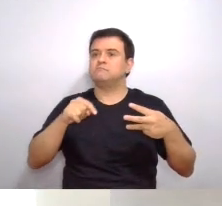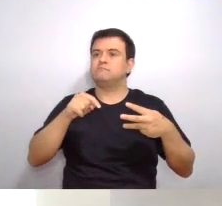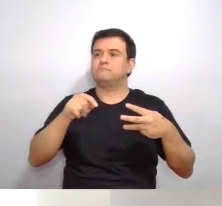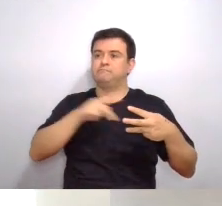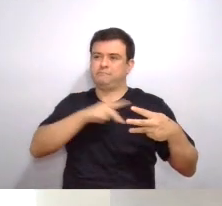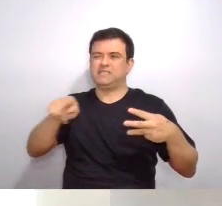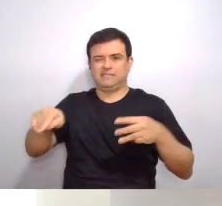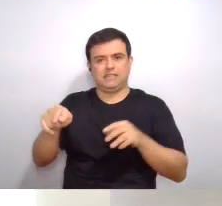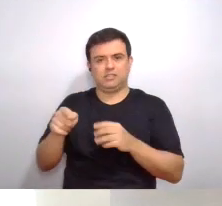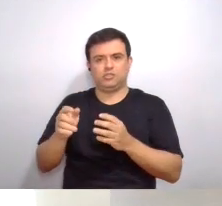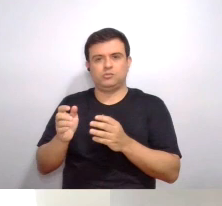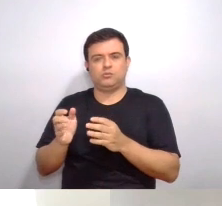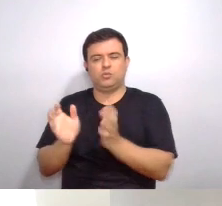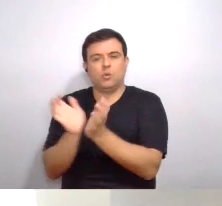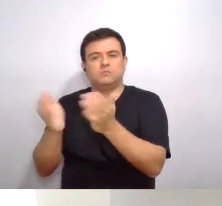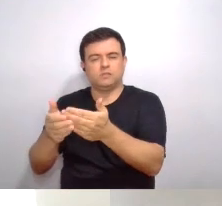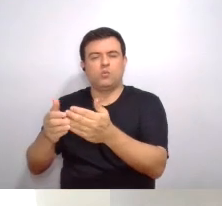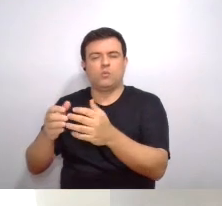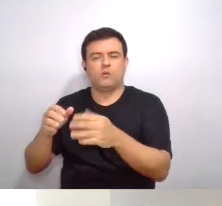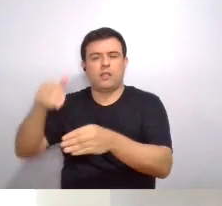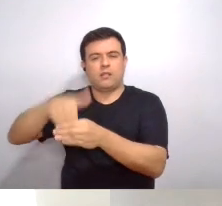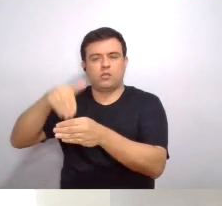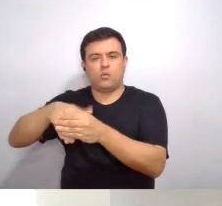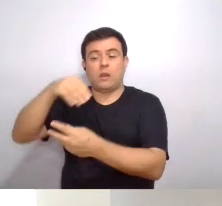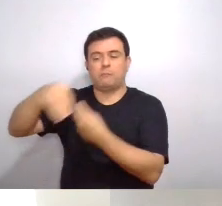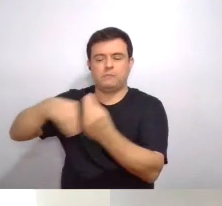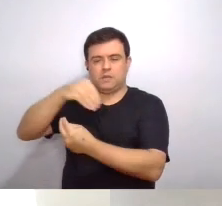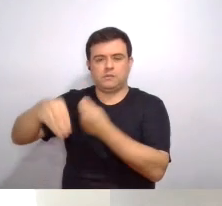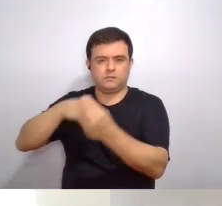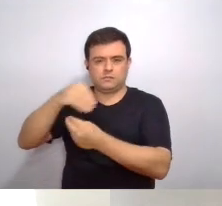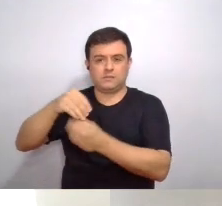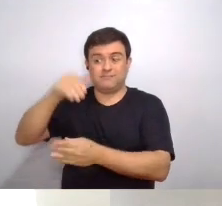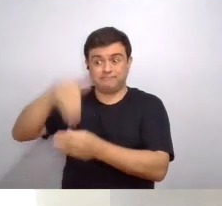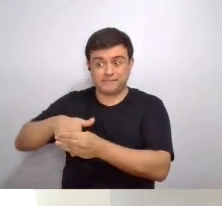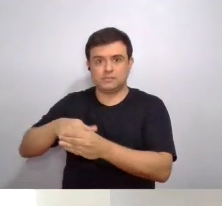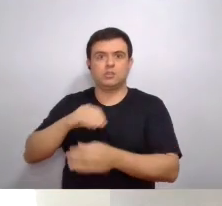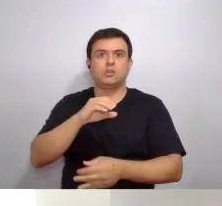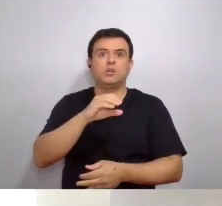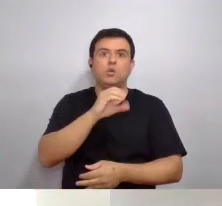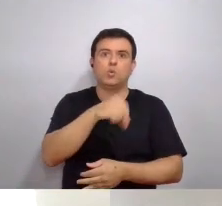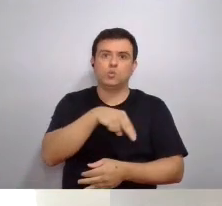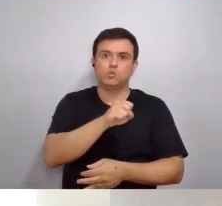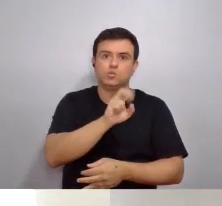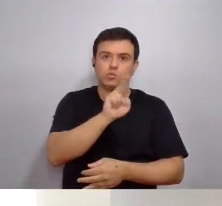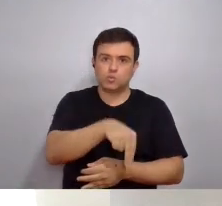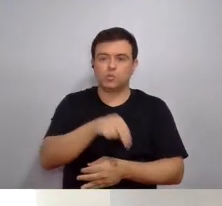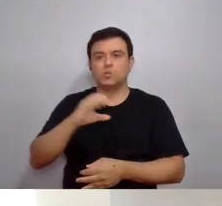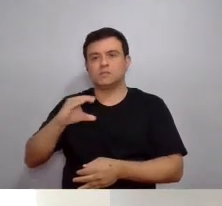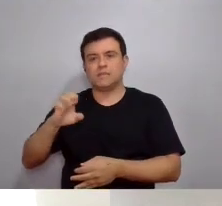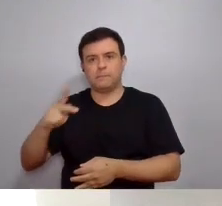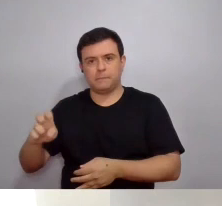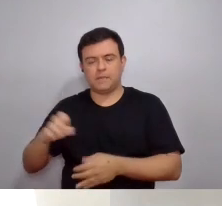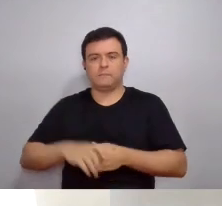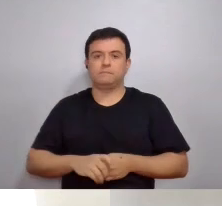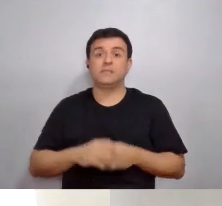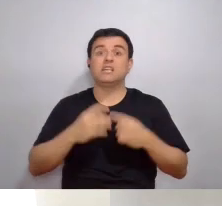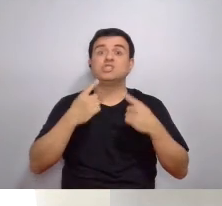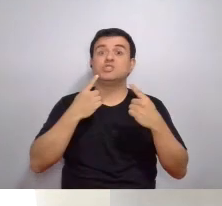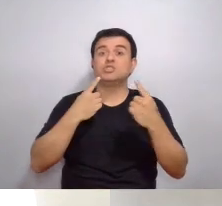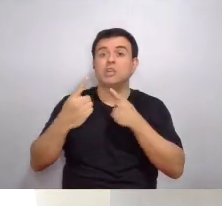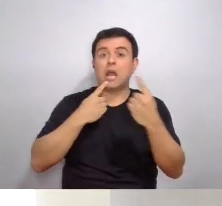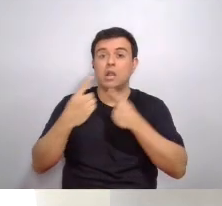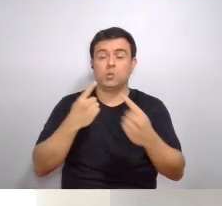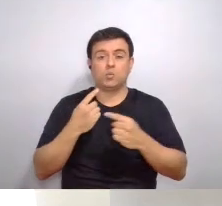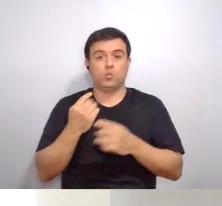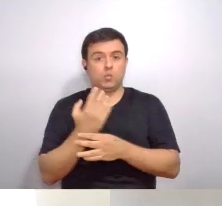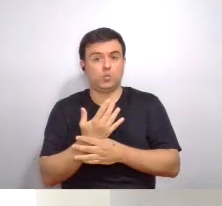Balzaretti, presidente da Comissão Eleitoral Mista das Eleições do Consum e do CEP. Diálogos URGS